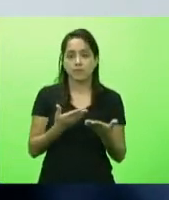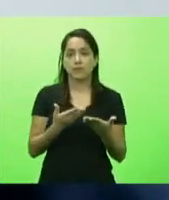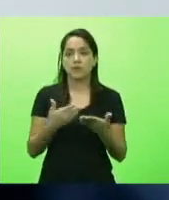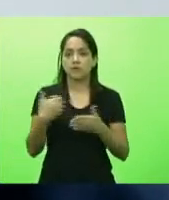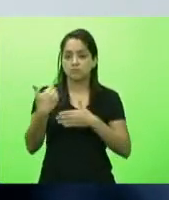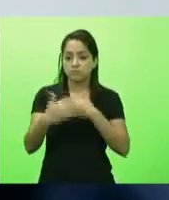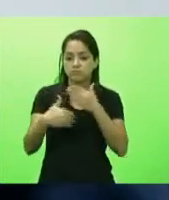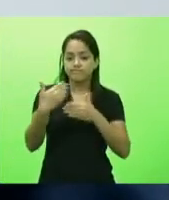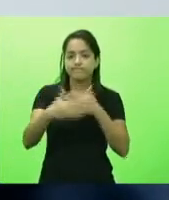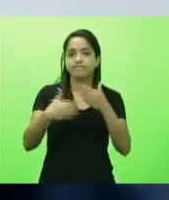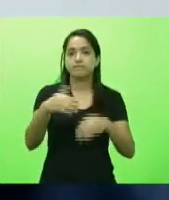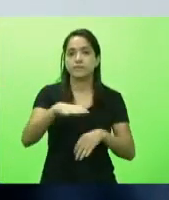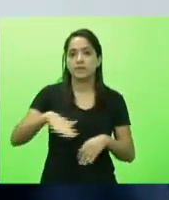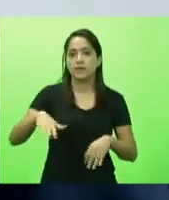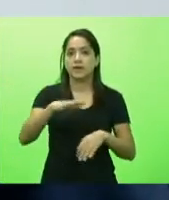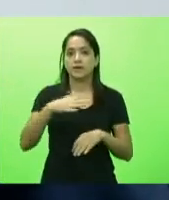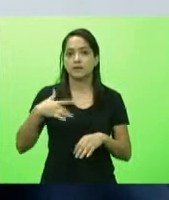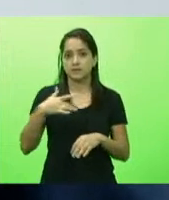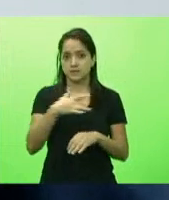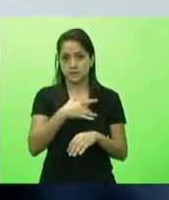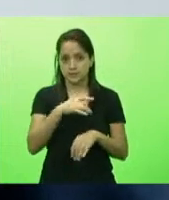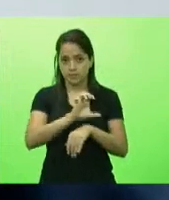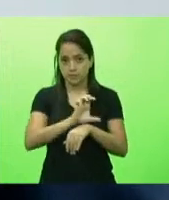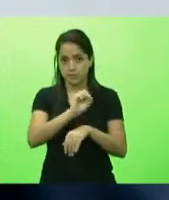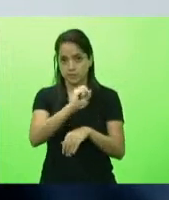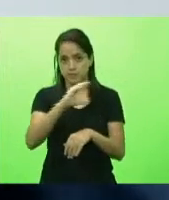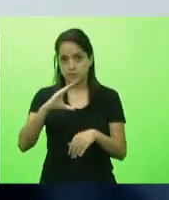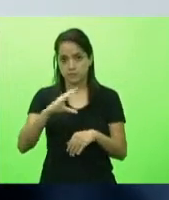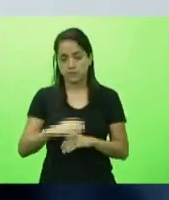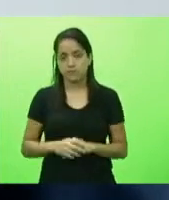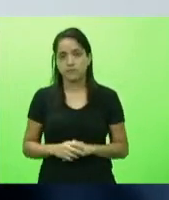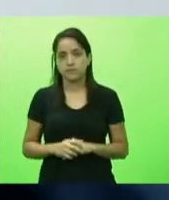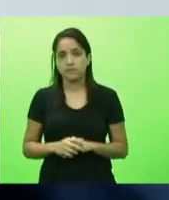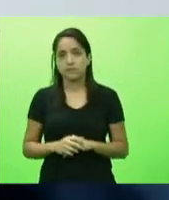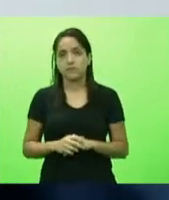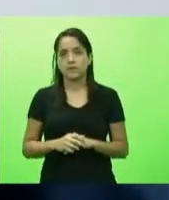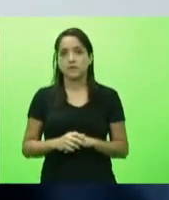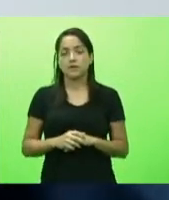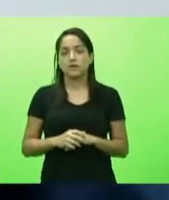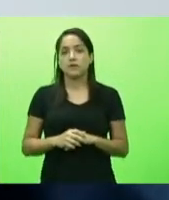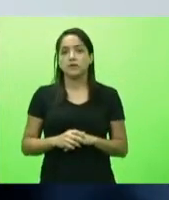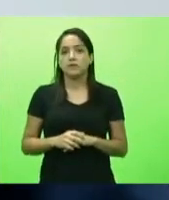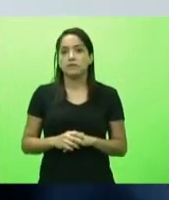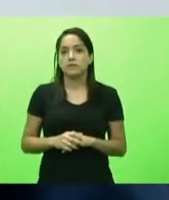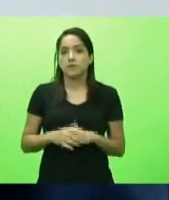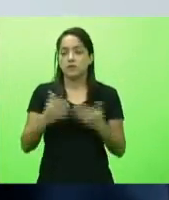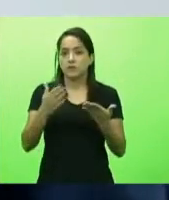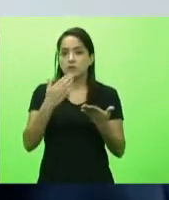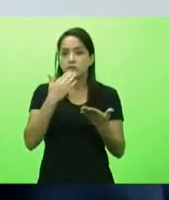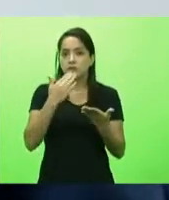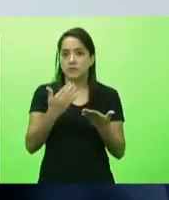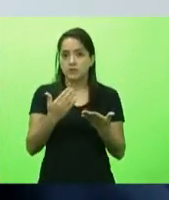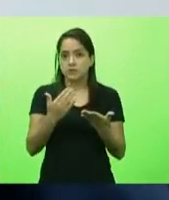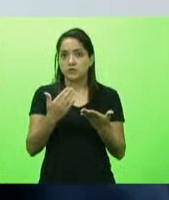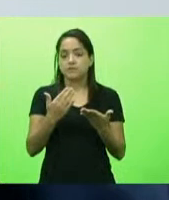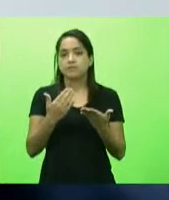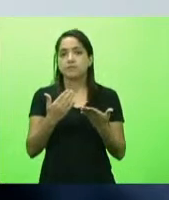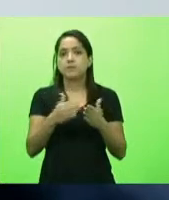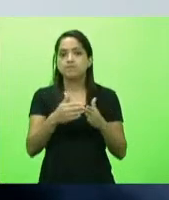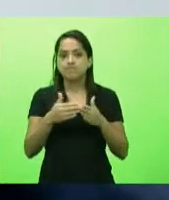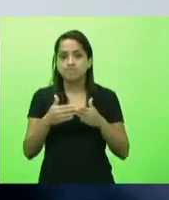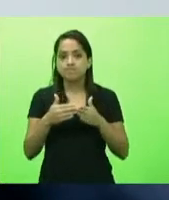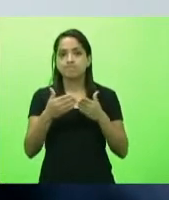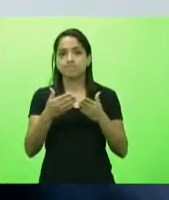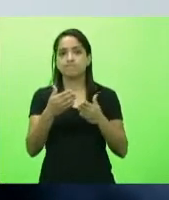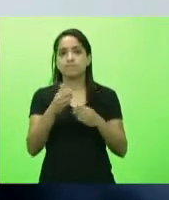processos de saúde aqui para o estado de Santa Catarina eu vou pedir licença aos senhores para colocar uma apresentação